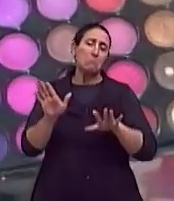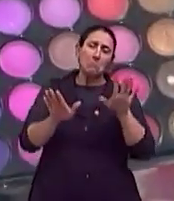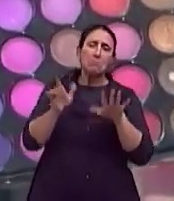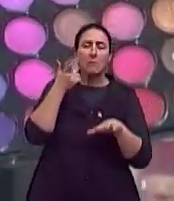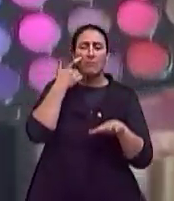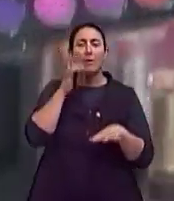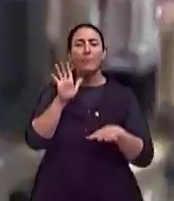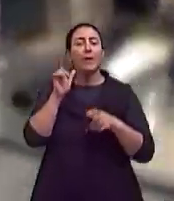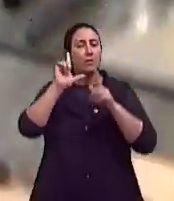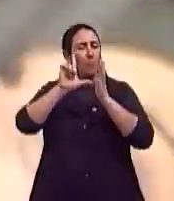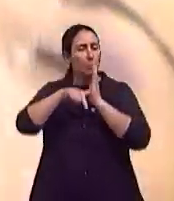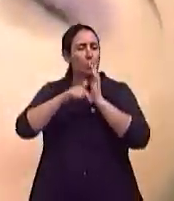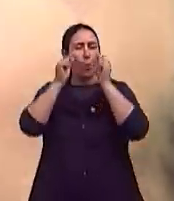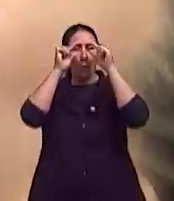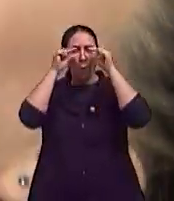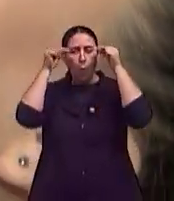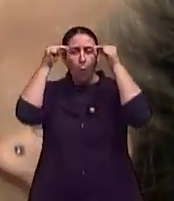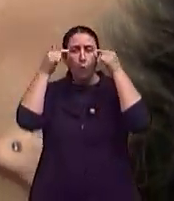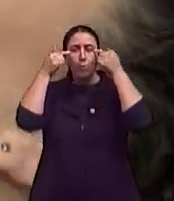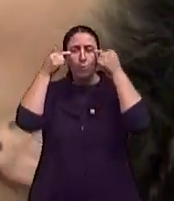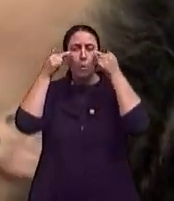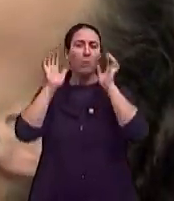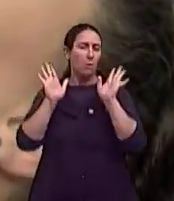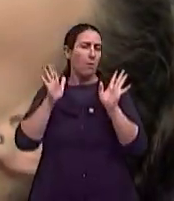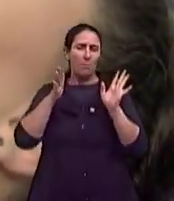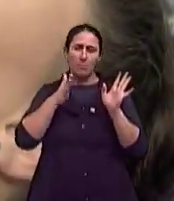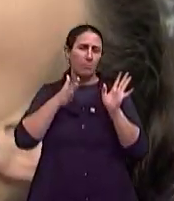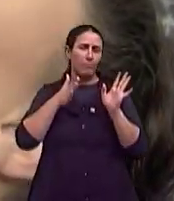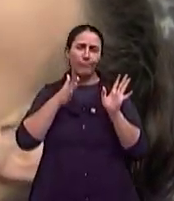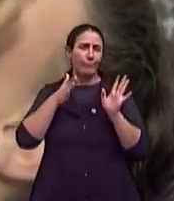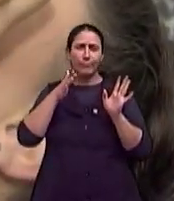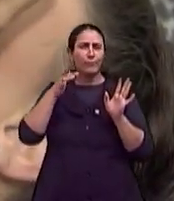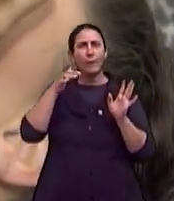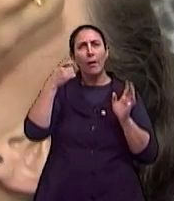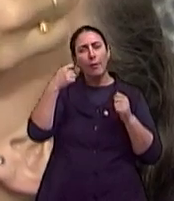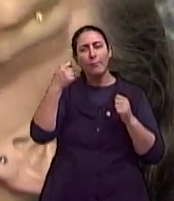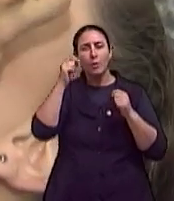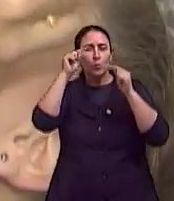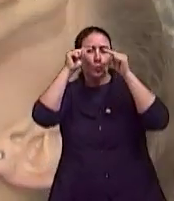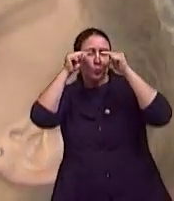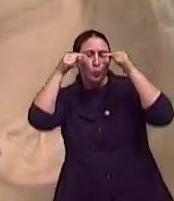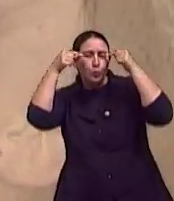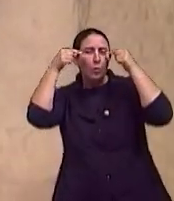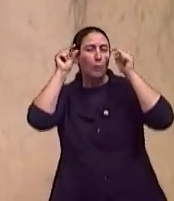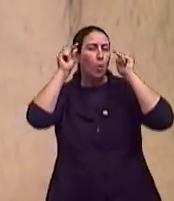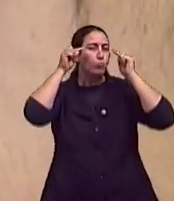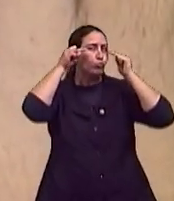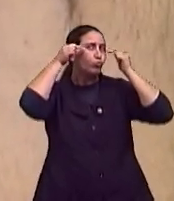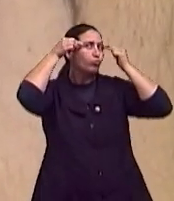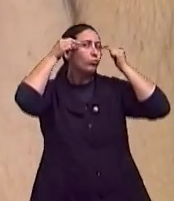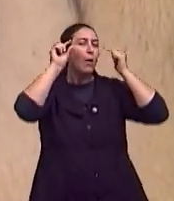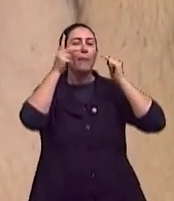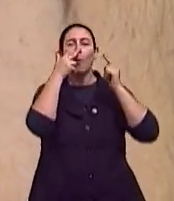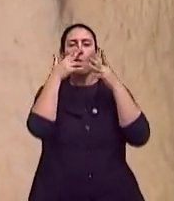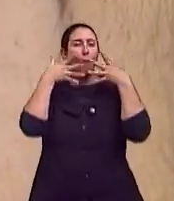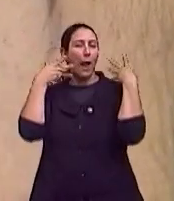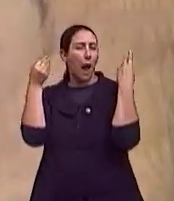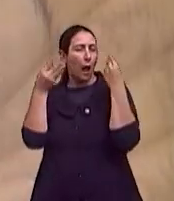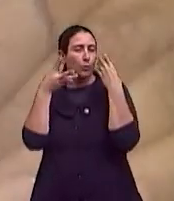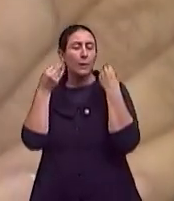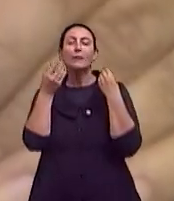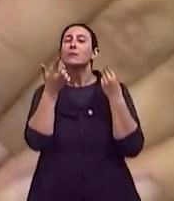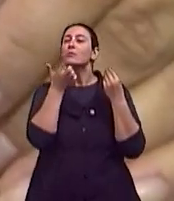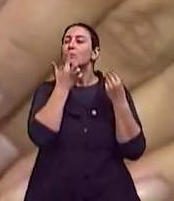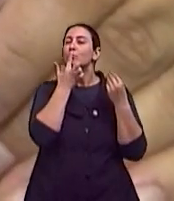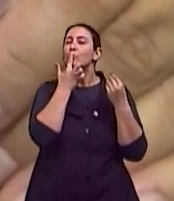fez o olho dela. Um olho meio... Pra mim é um olho pro dia, né? Um pouquinho mais delineado, mais gatinho, que tá na moda também. E uma boquinha um